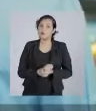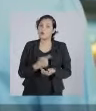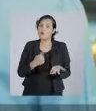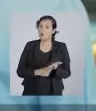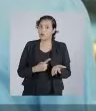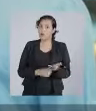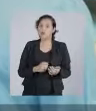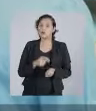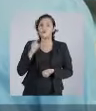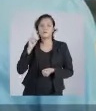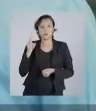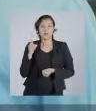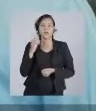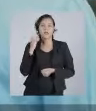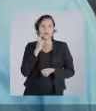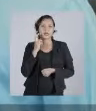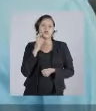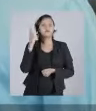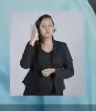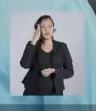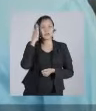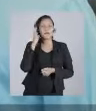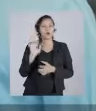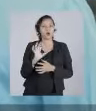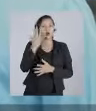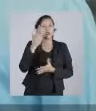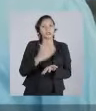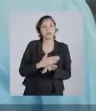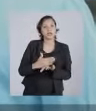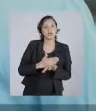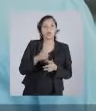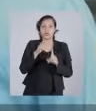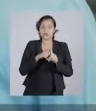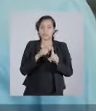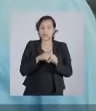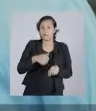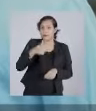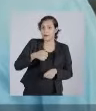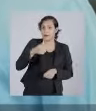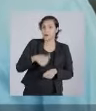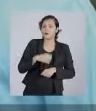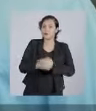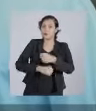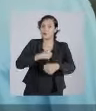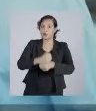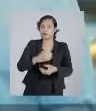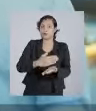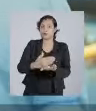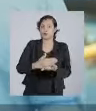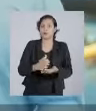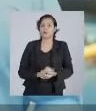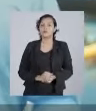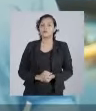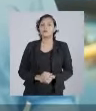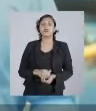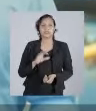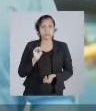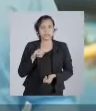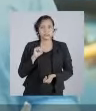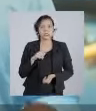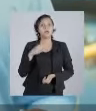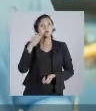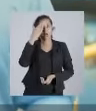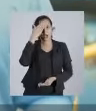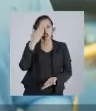Marcelo, que você vai ter autoridade para que isso aconteça a partir do dia 1º de janeiro do ano que vem. Omar, nós vamos ter firmeza